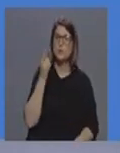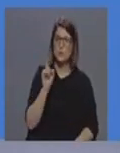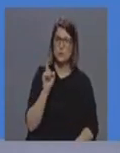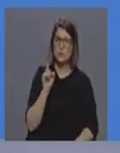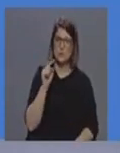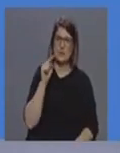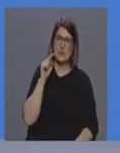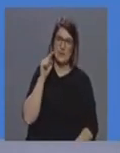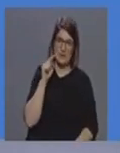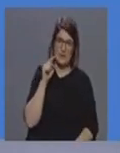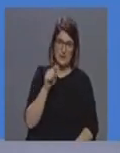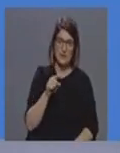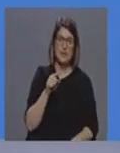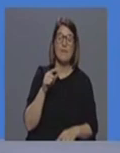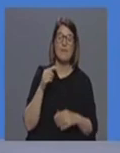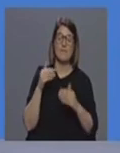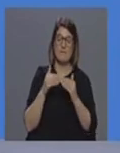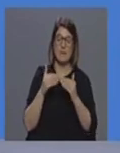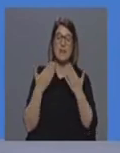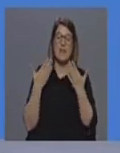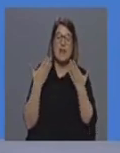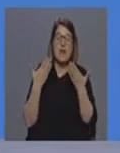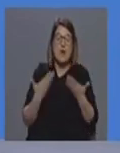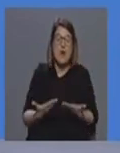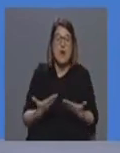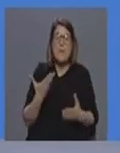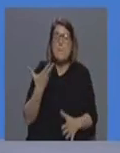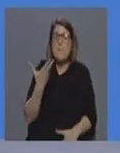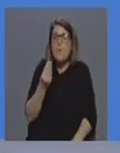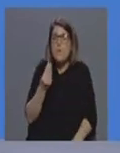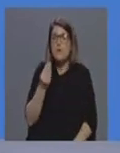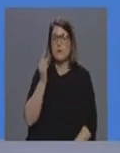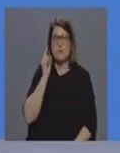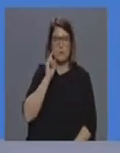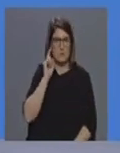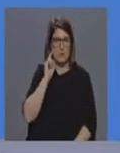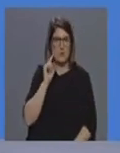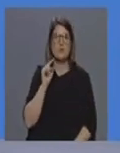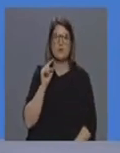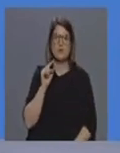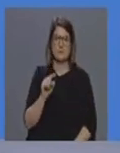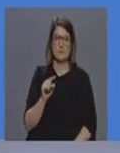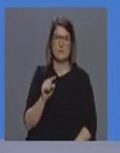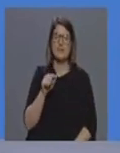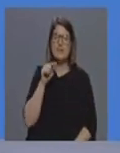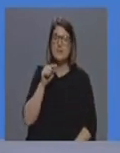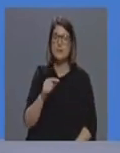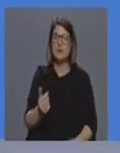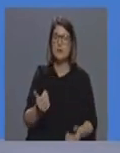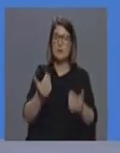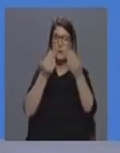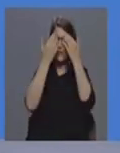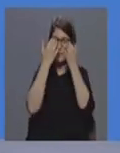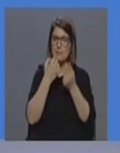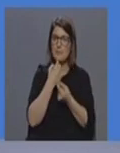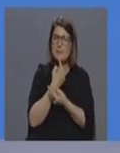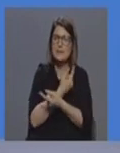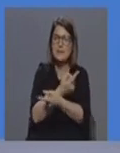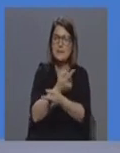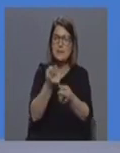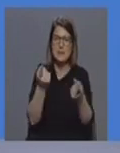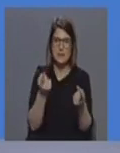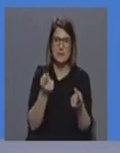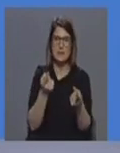nesta fase extremamente importante acho que esta é uma mensagem que se tem que ficar e